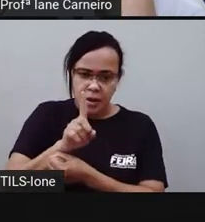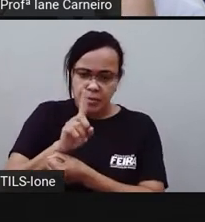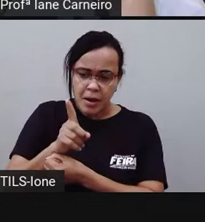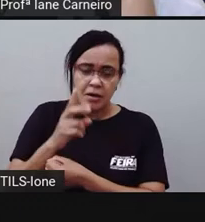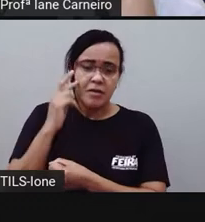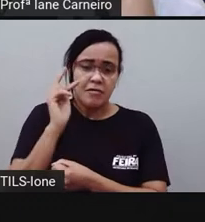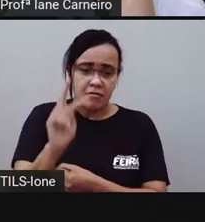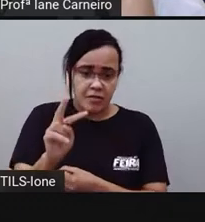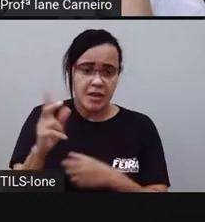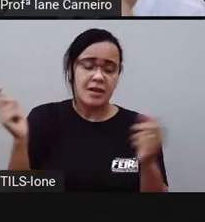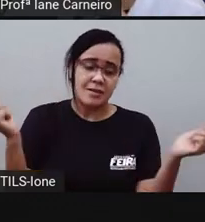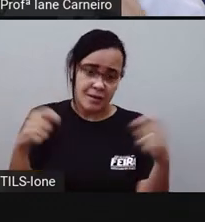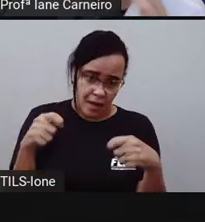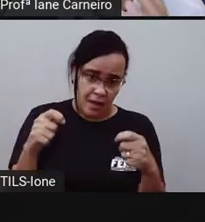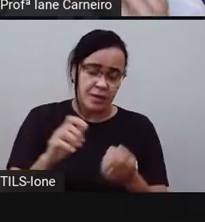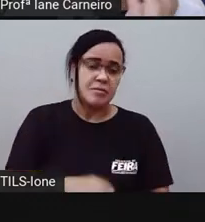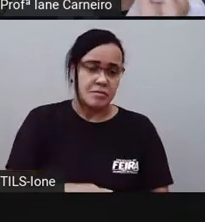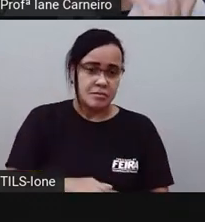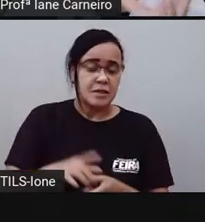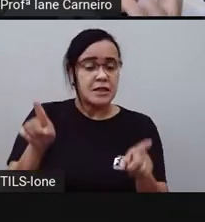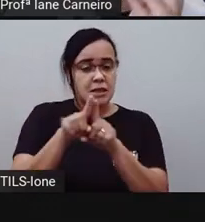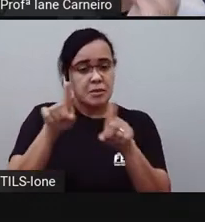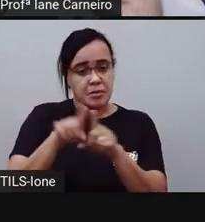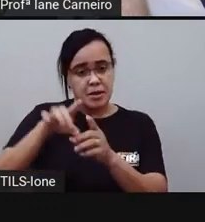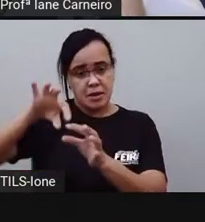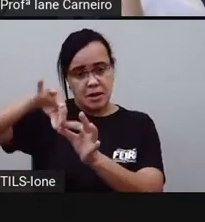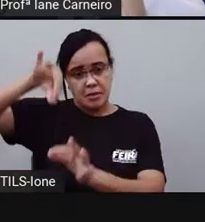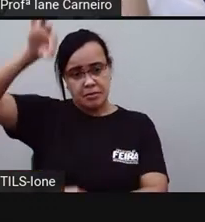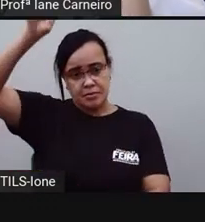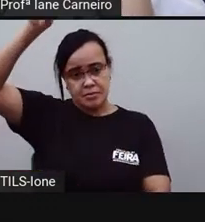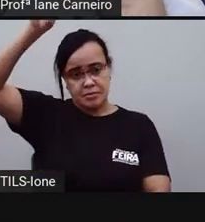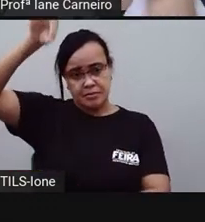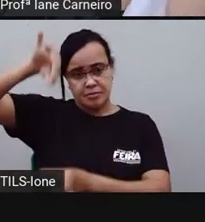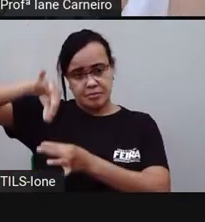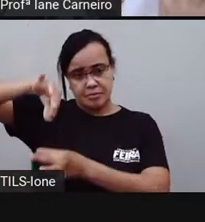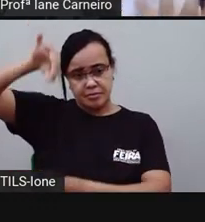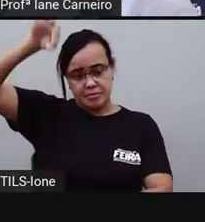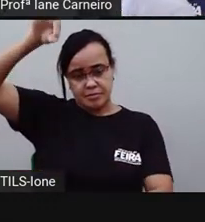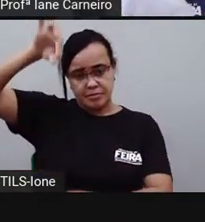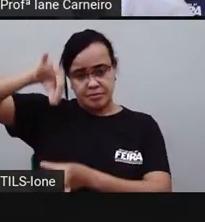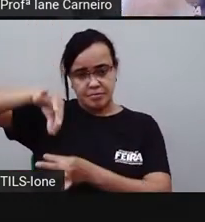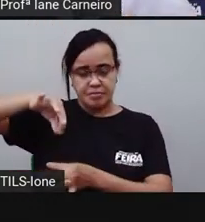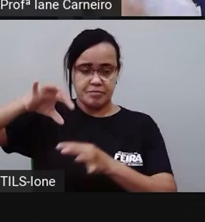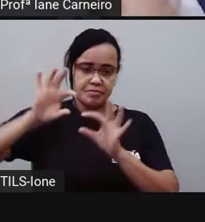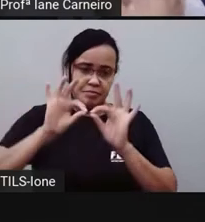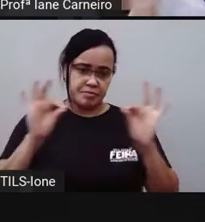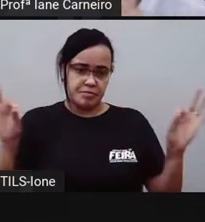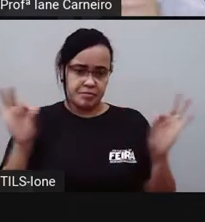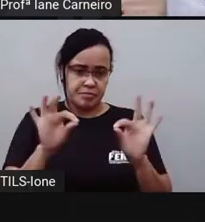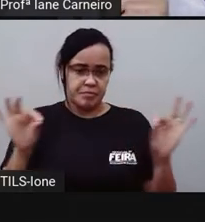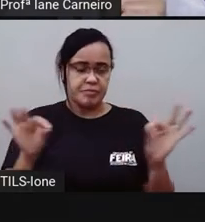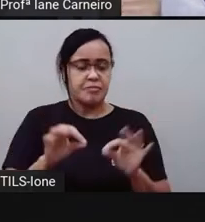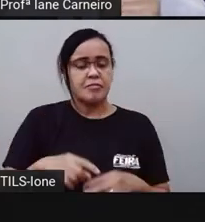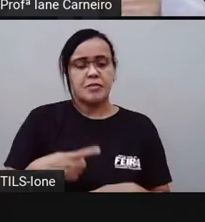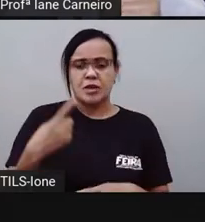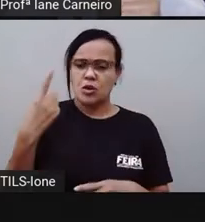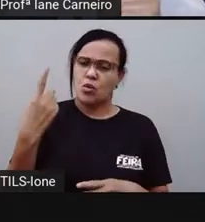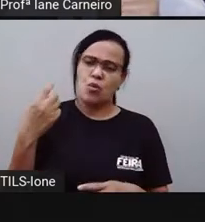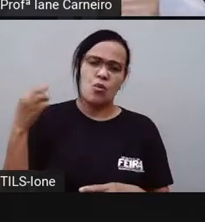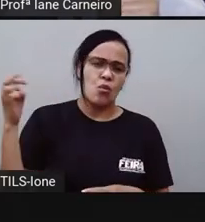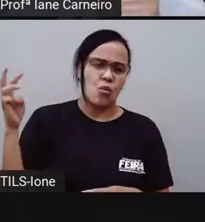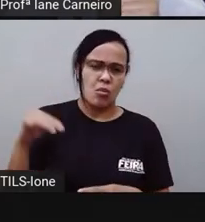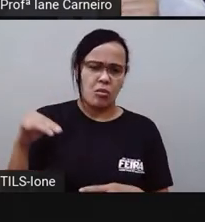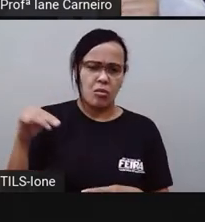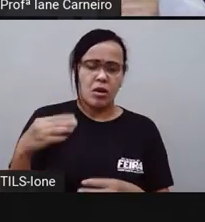está a medida, né? A métrica da criança. Se a criança mede um metro, um metro e meio, aqui, ó,